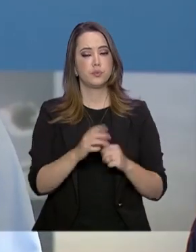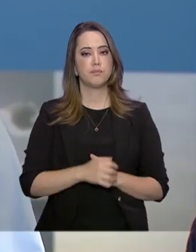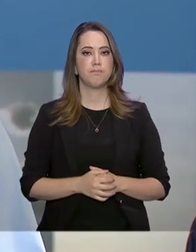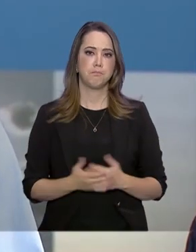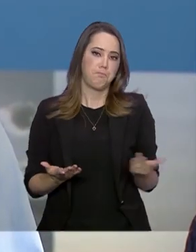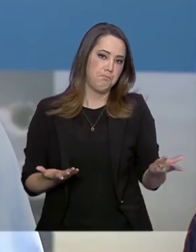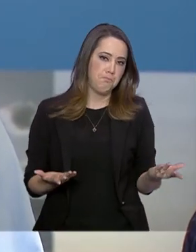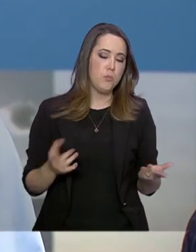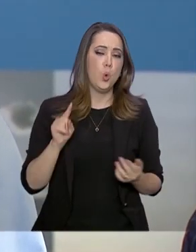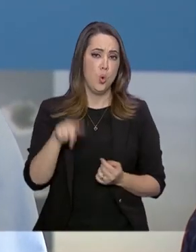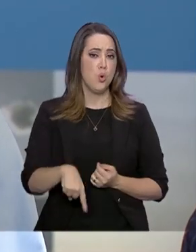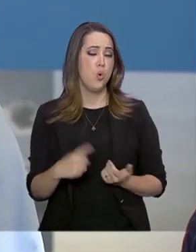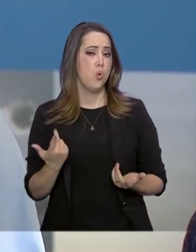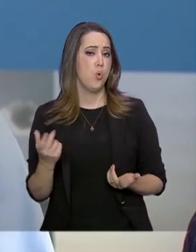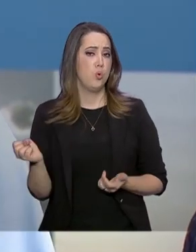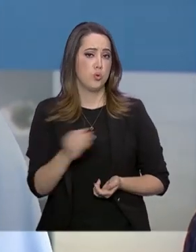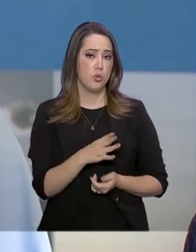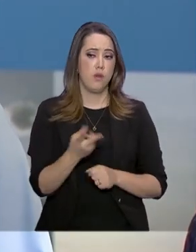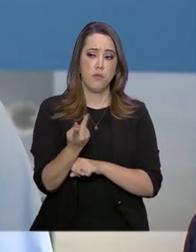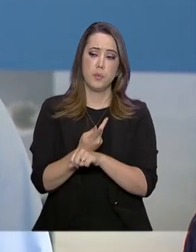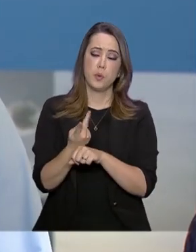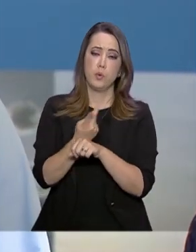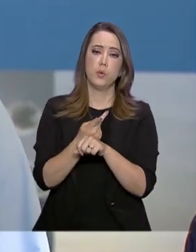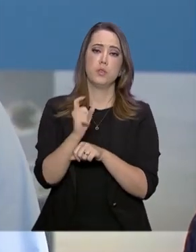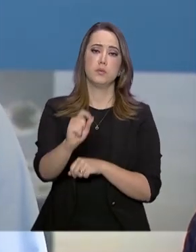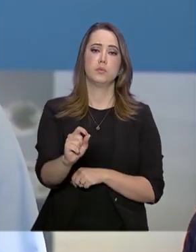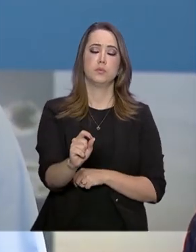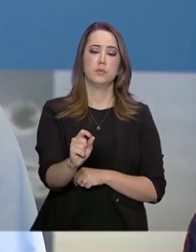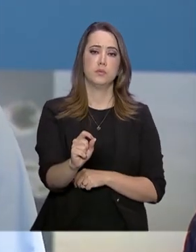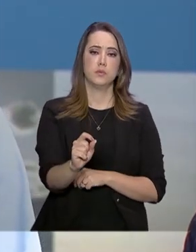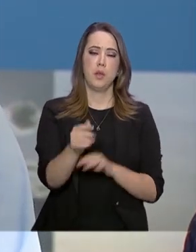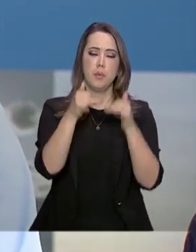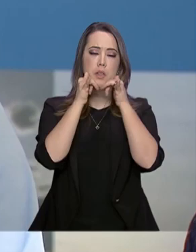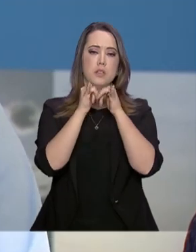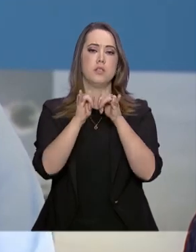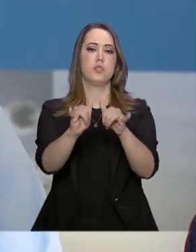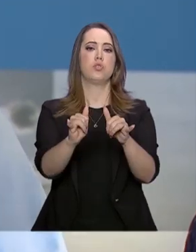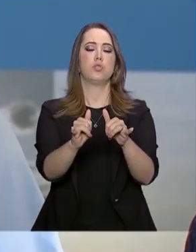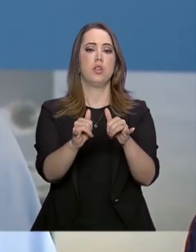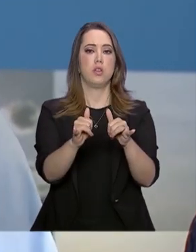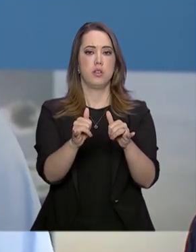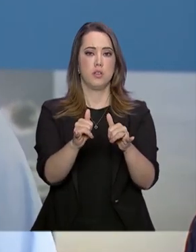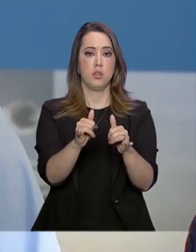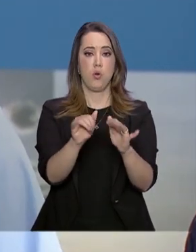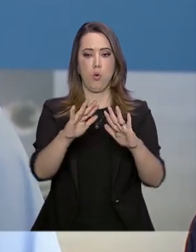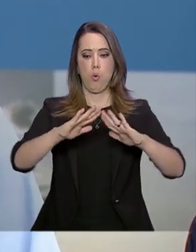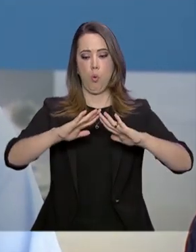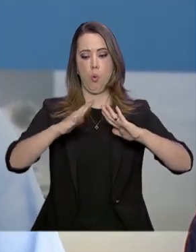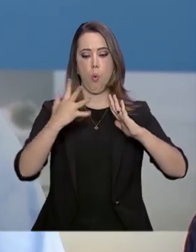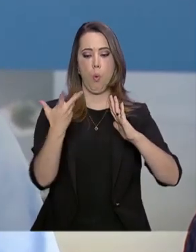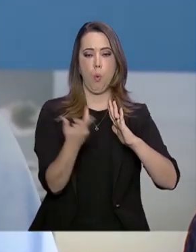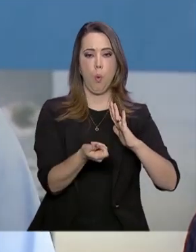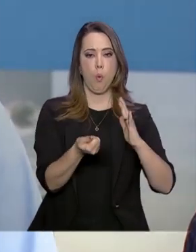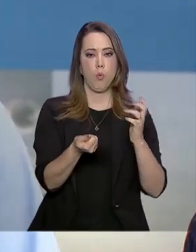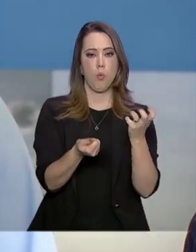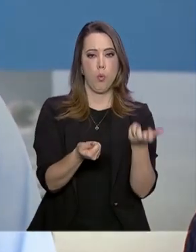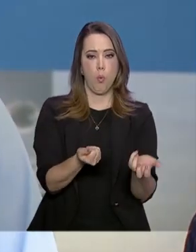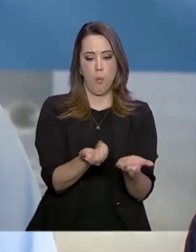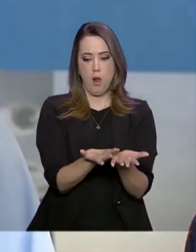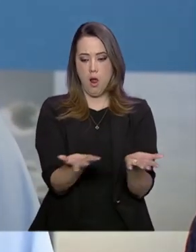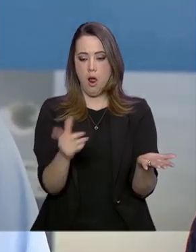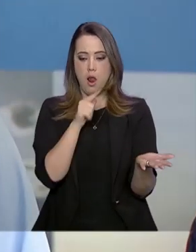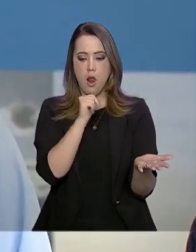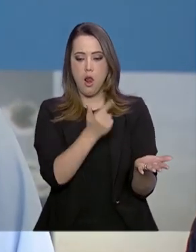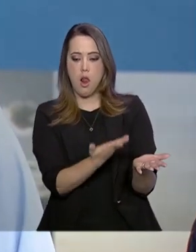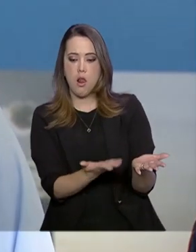forma de buscar energia com placas fotovoltaicas em cima de um lago,